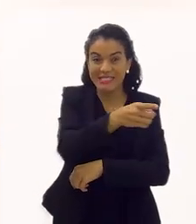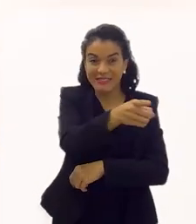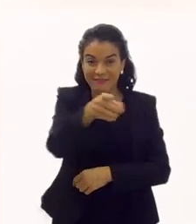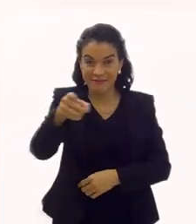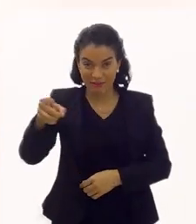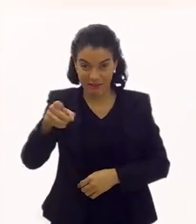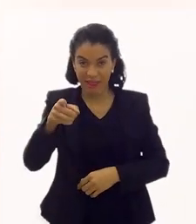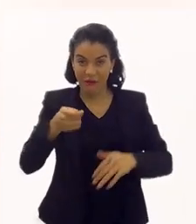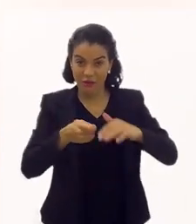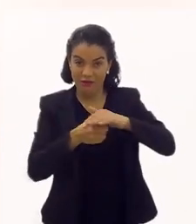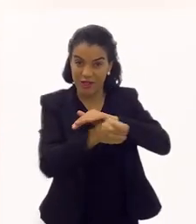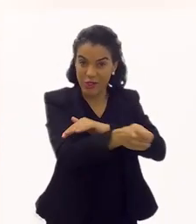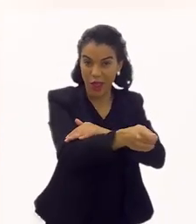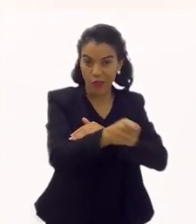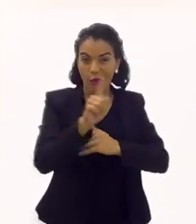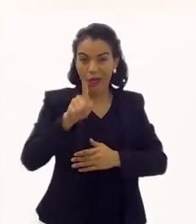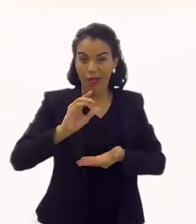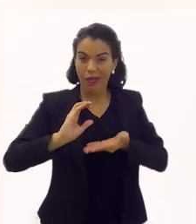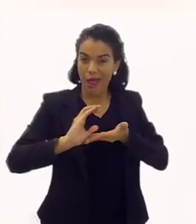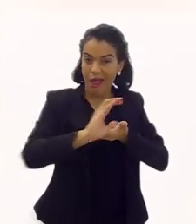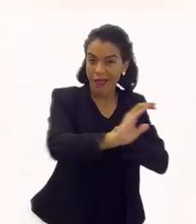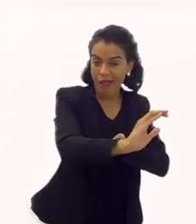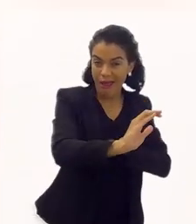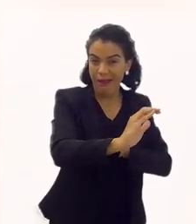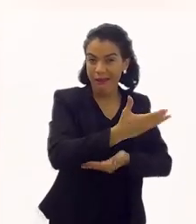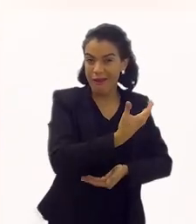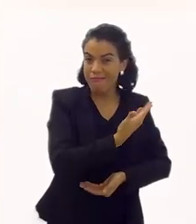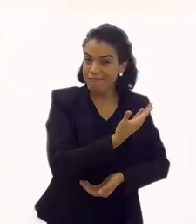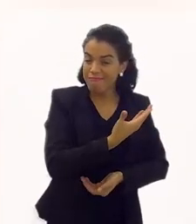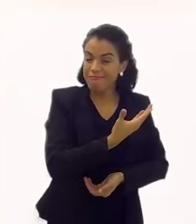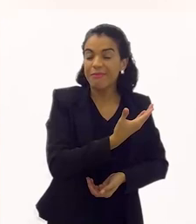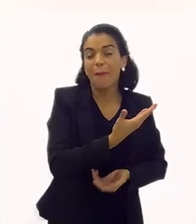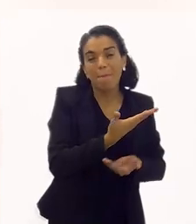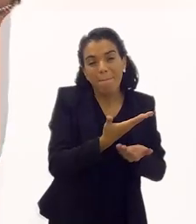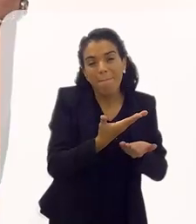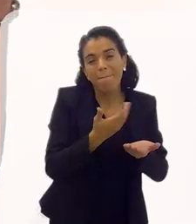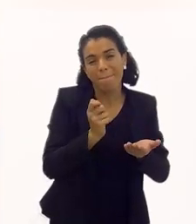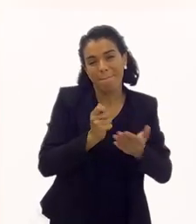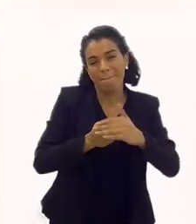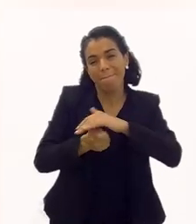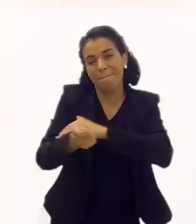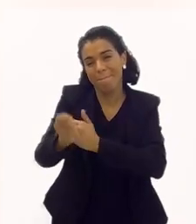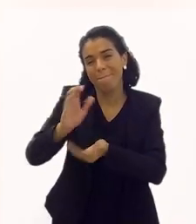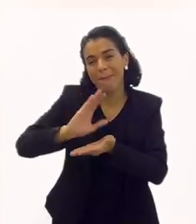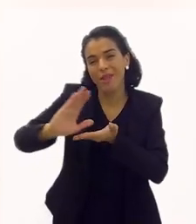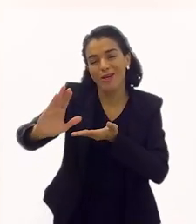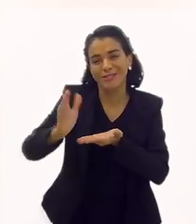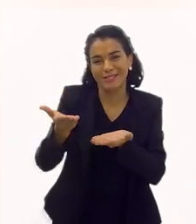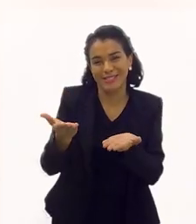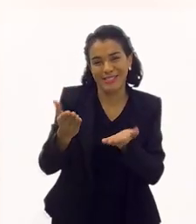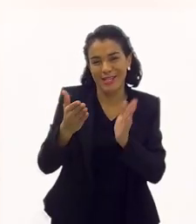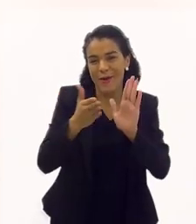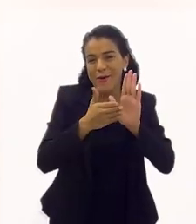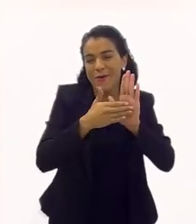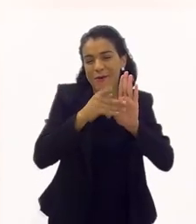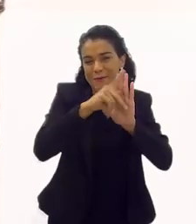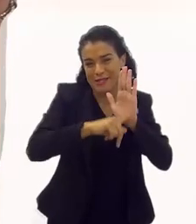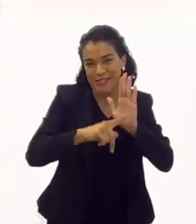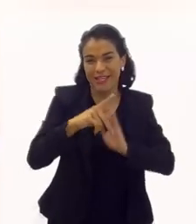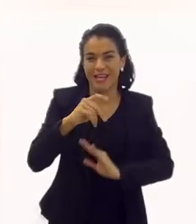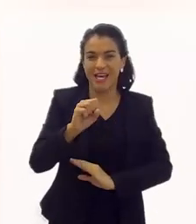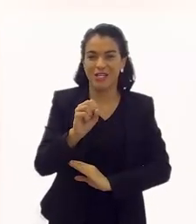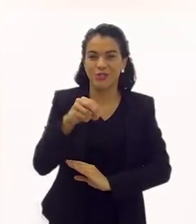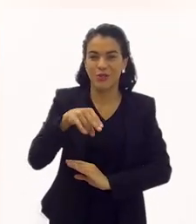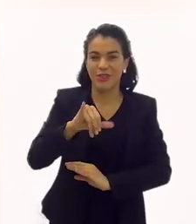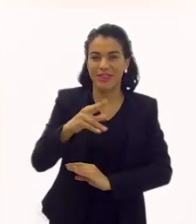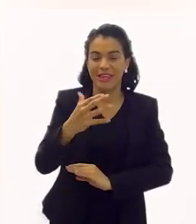um outro. se você é um investidor, é um patrocinador, patrocina esse projeto da Soninha. Como